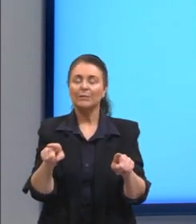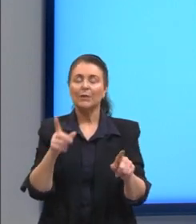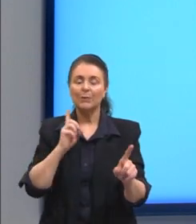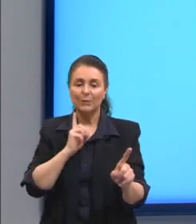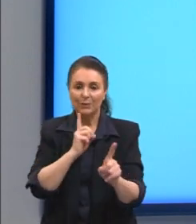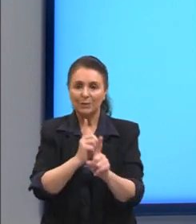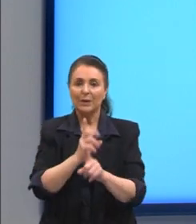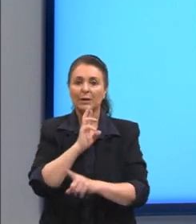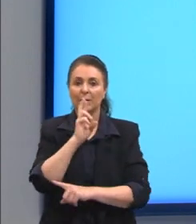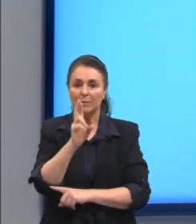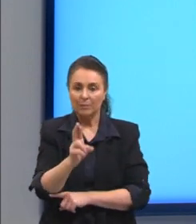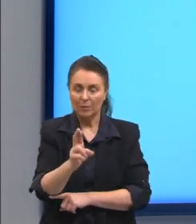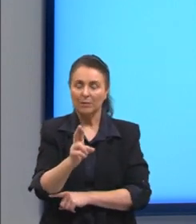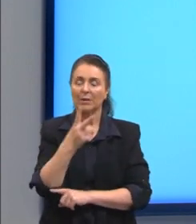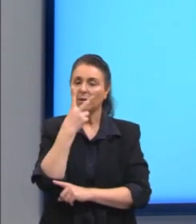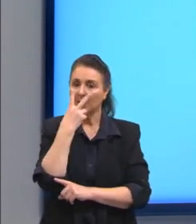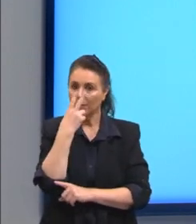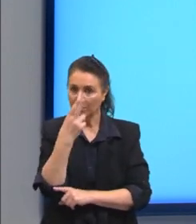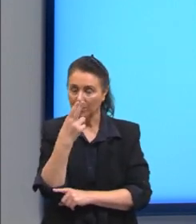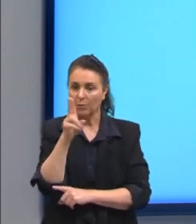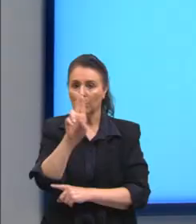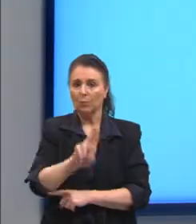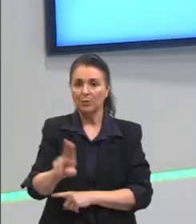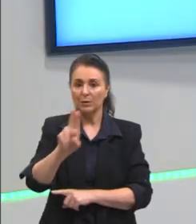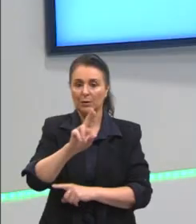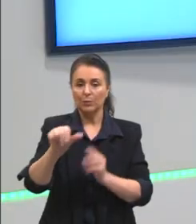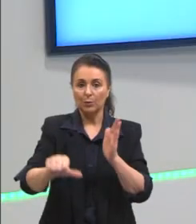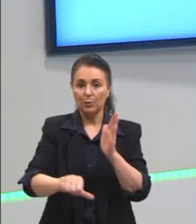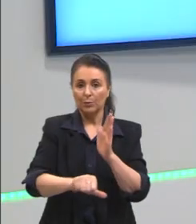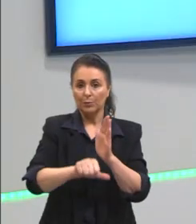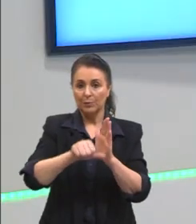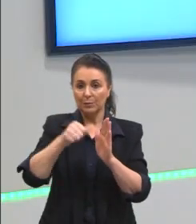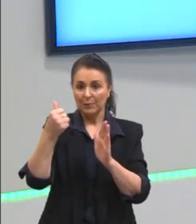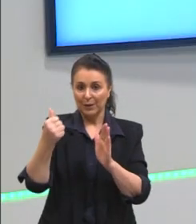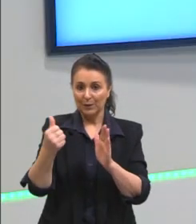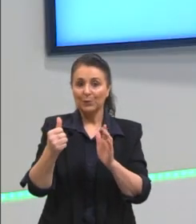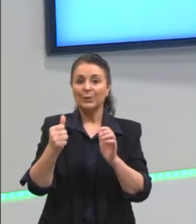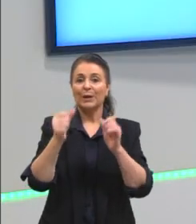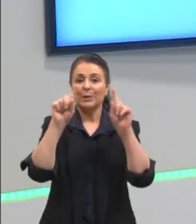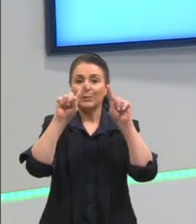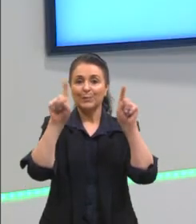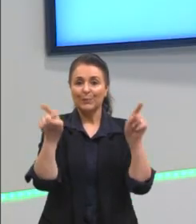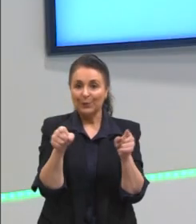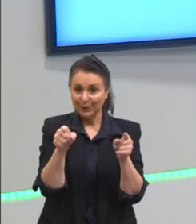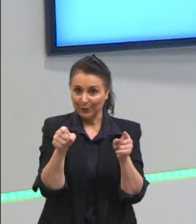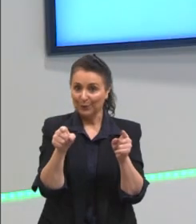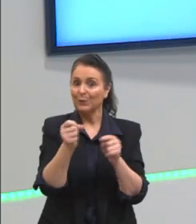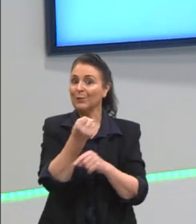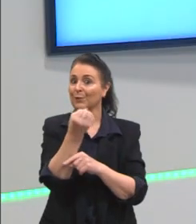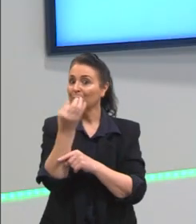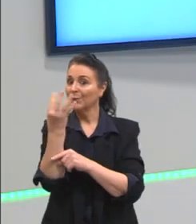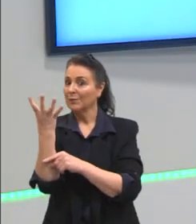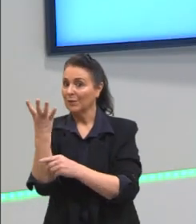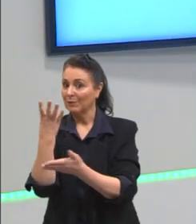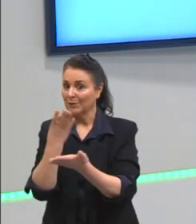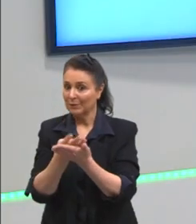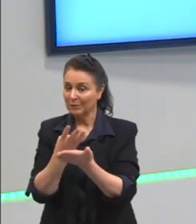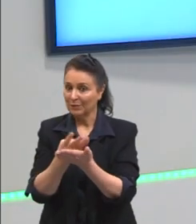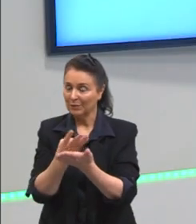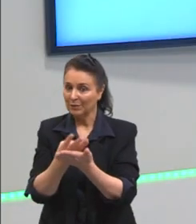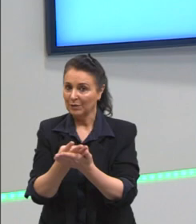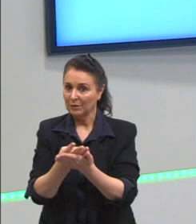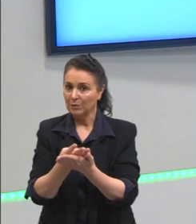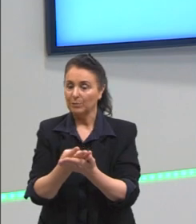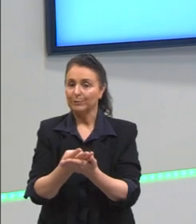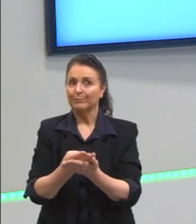resposta, tá? Aqui utilizando então o primeiro produto notável que a gente está estudando agora. Sei